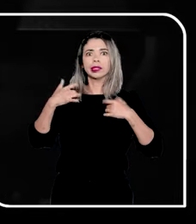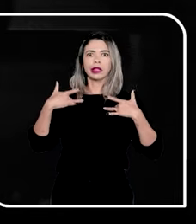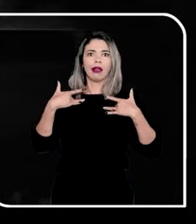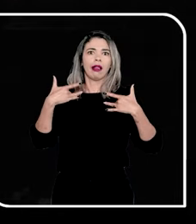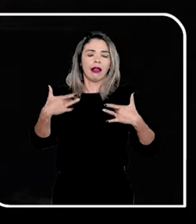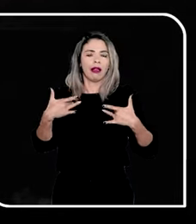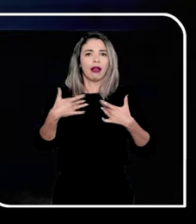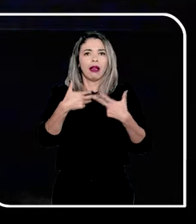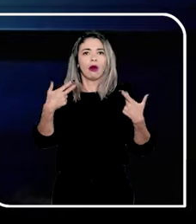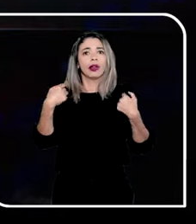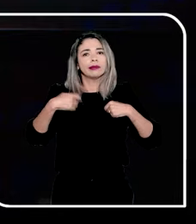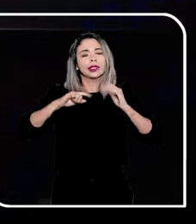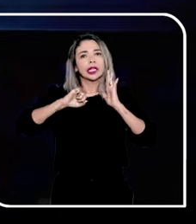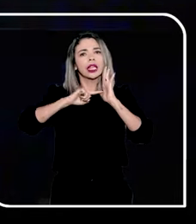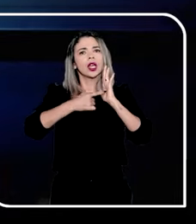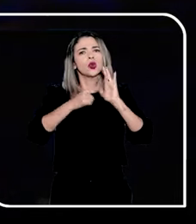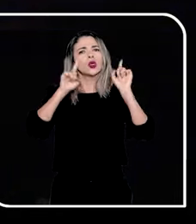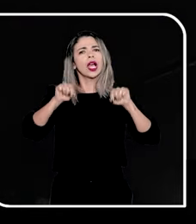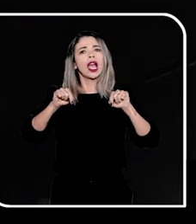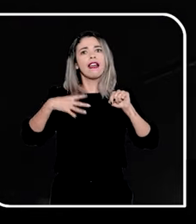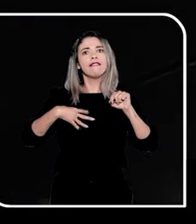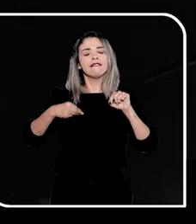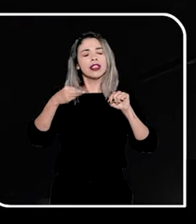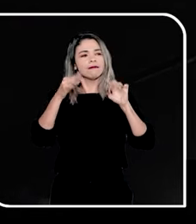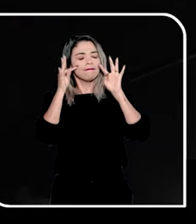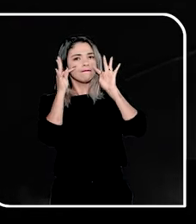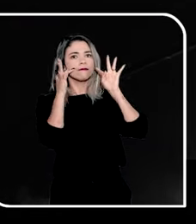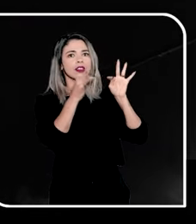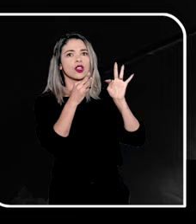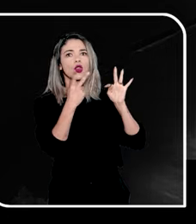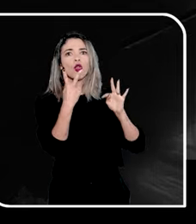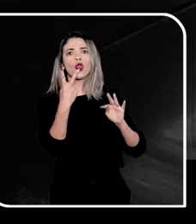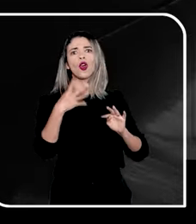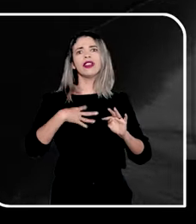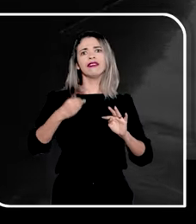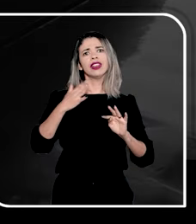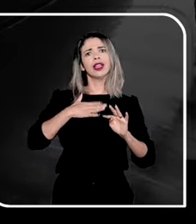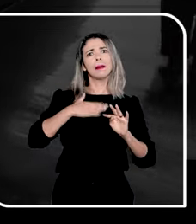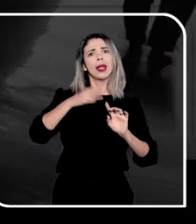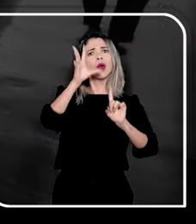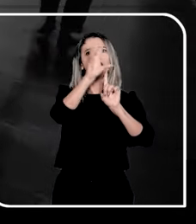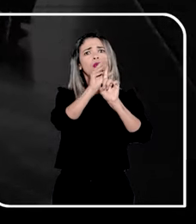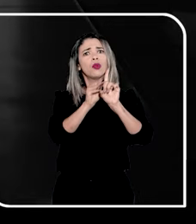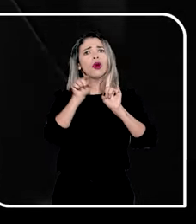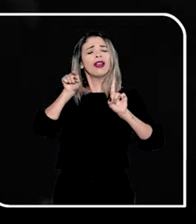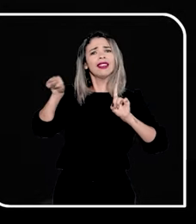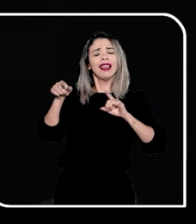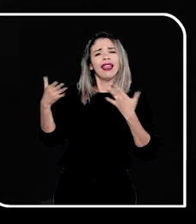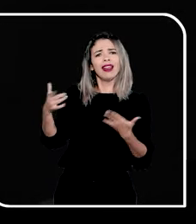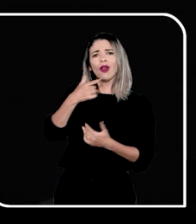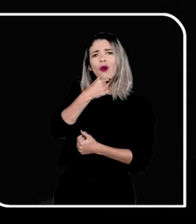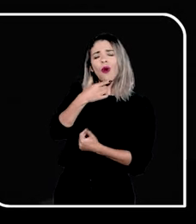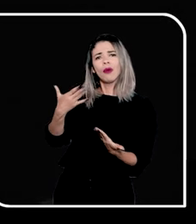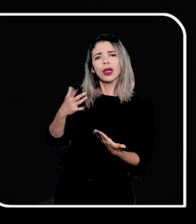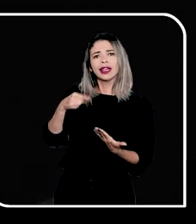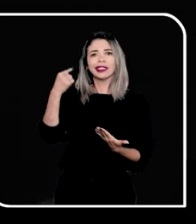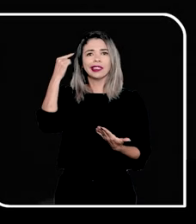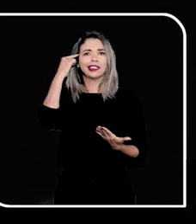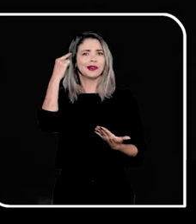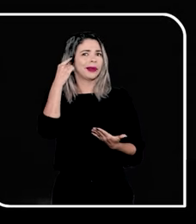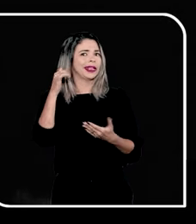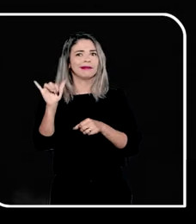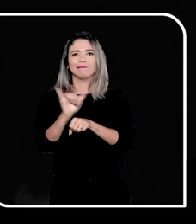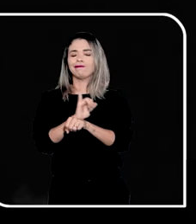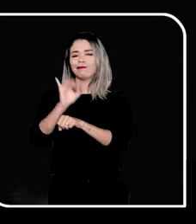uma atitude. A gota d'água para mim fazer a denúncia foi a minha filha vez. Minhas duas filhas foram vítimas de abuso sexual dele. No desespero, a gente